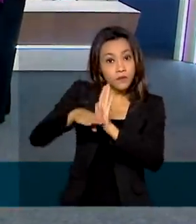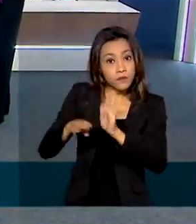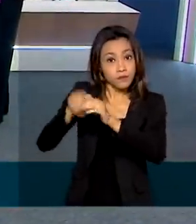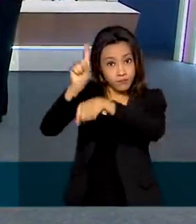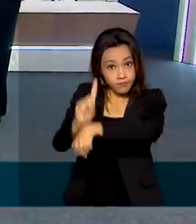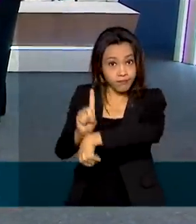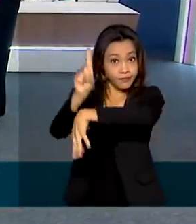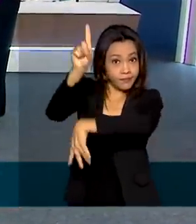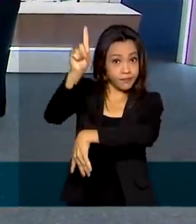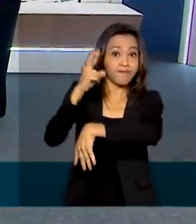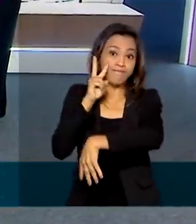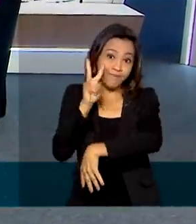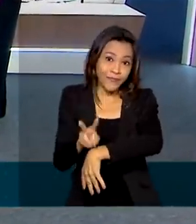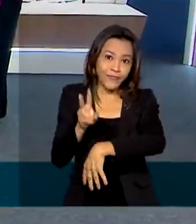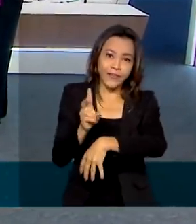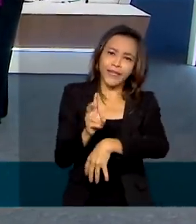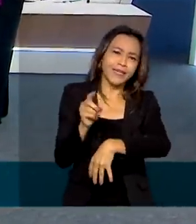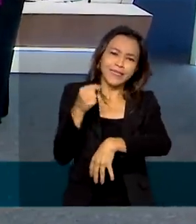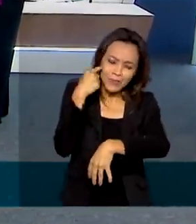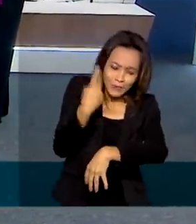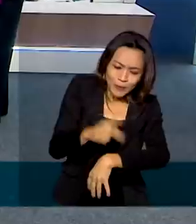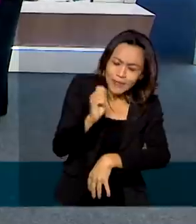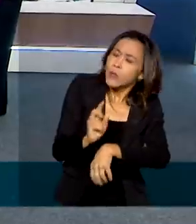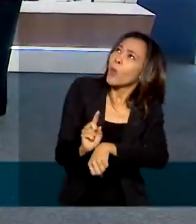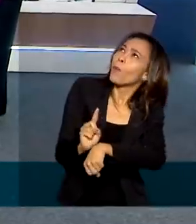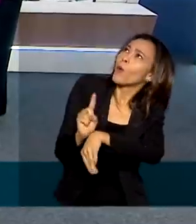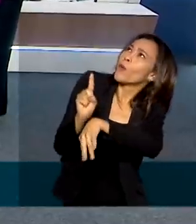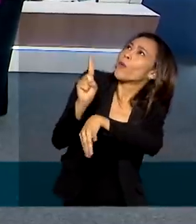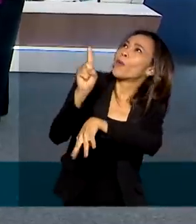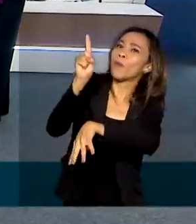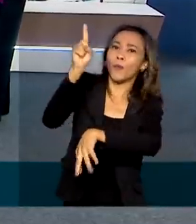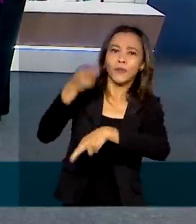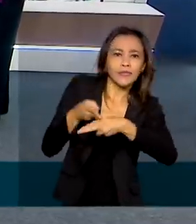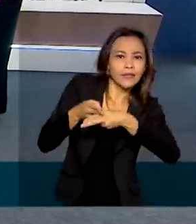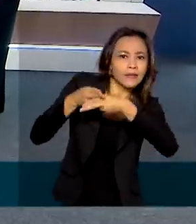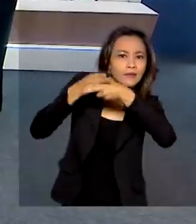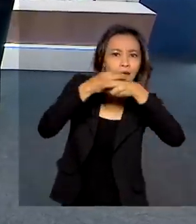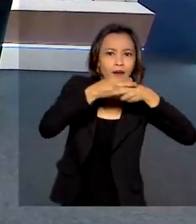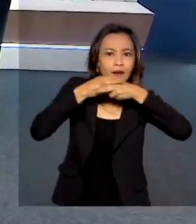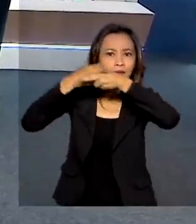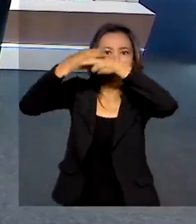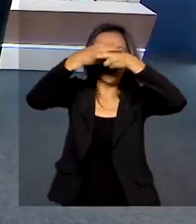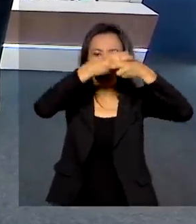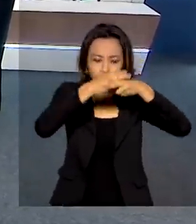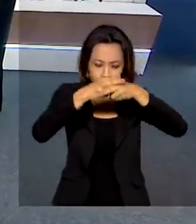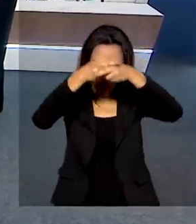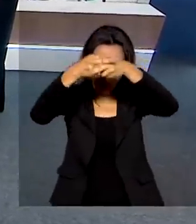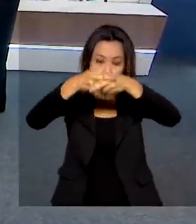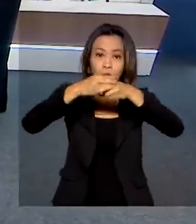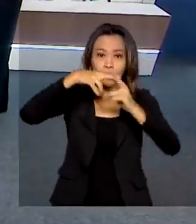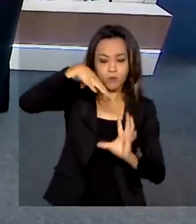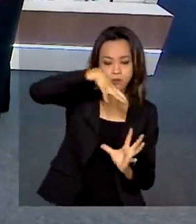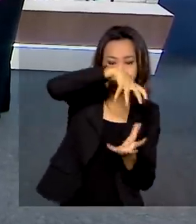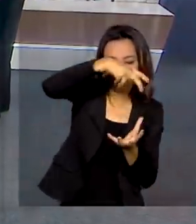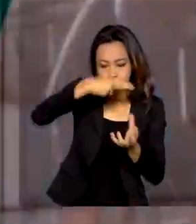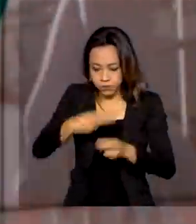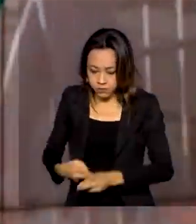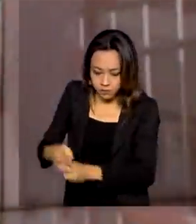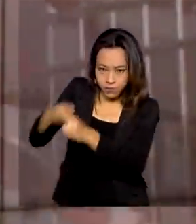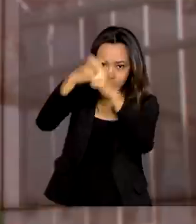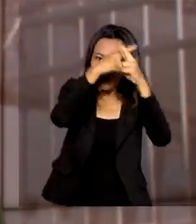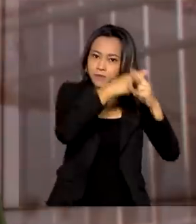vetores saindo do Brasil, né, foguetes, com os nossos satélites. Vão ajudar no desenvolvimento dos nossos veículos lançadores também.